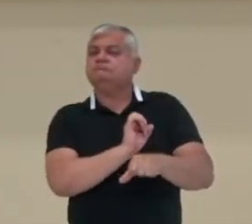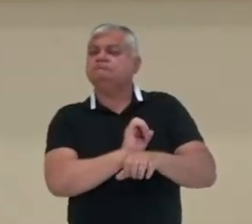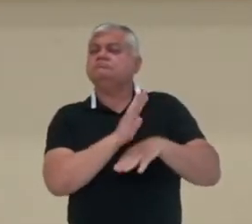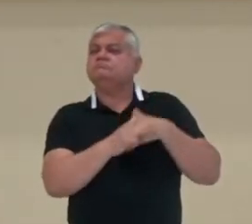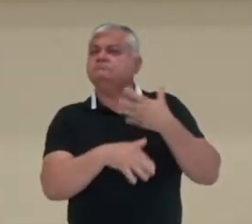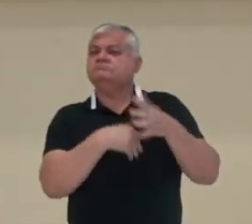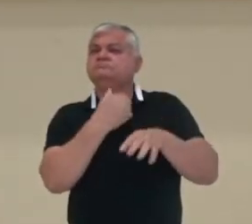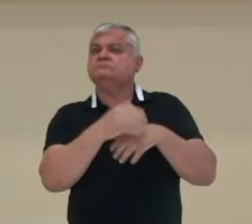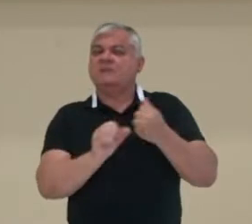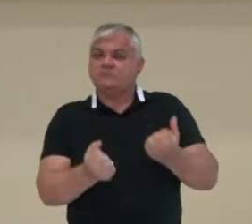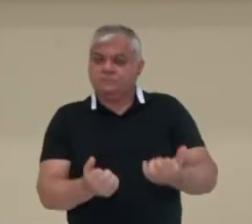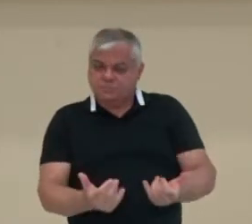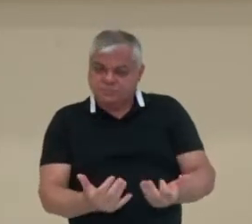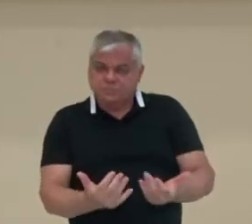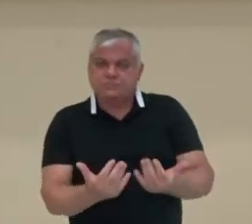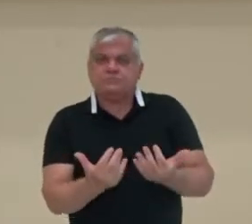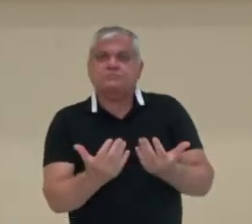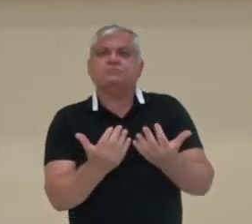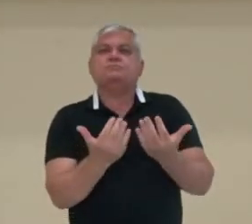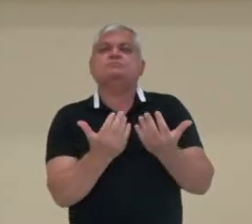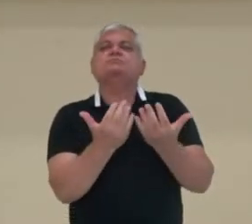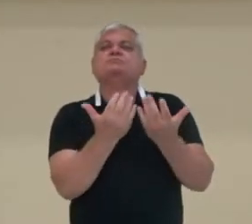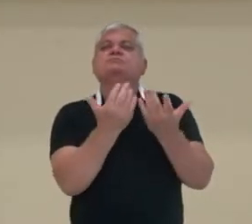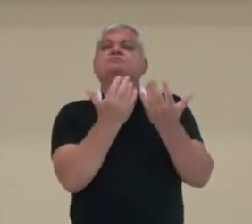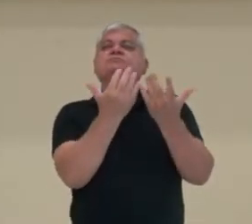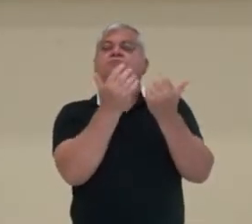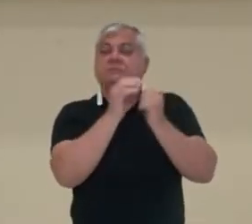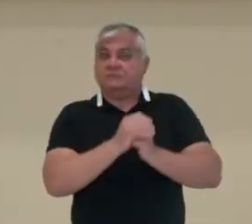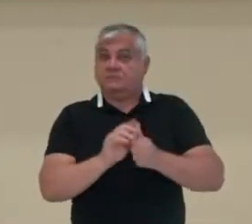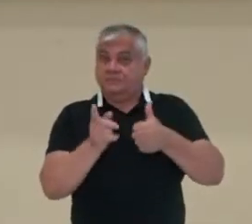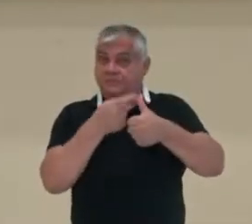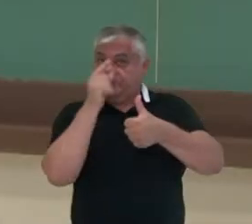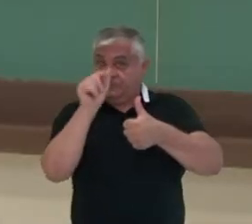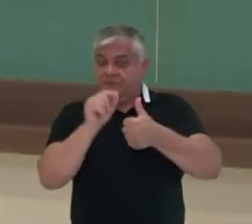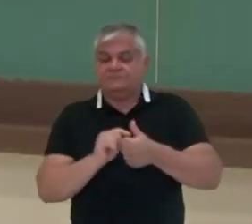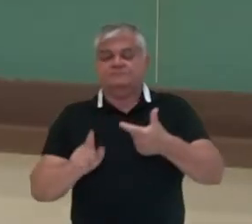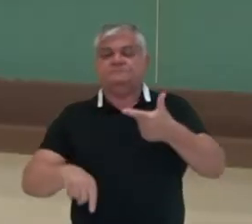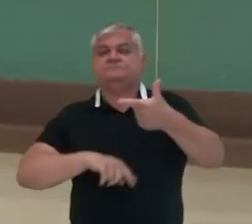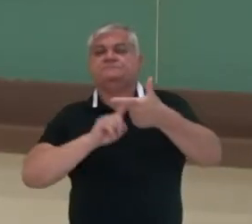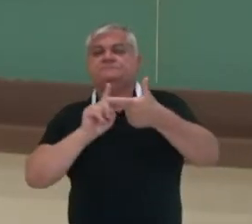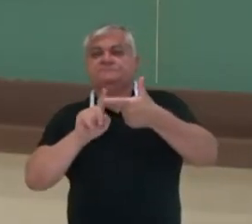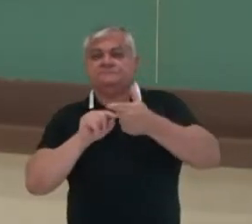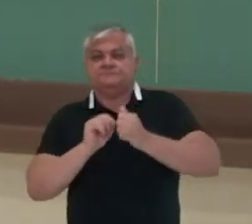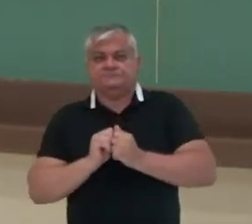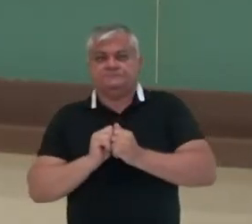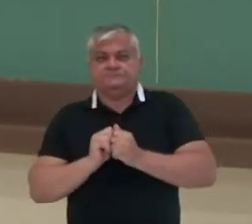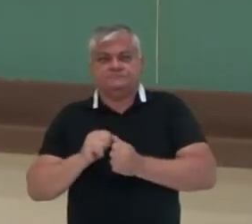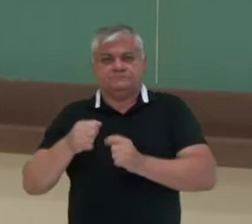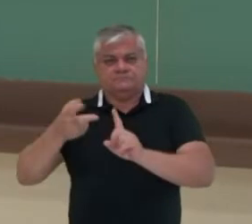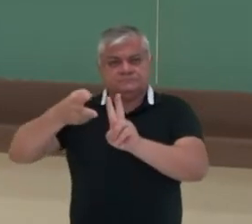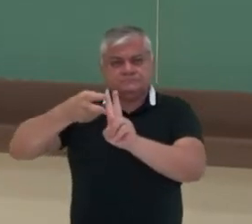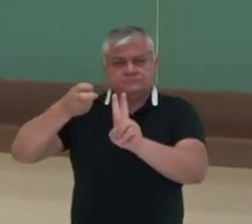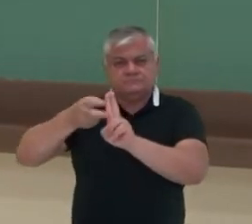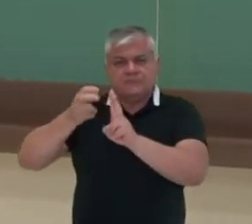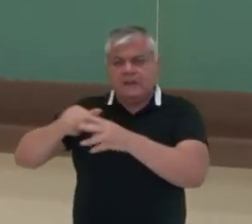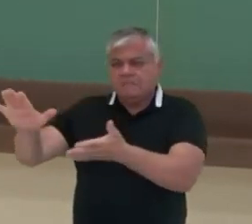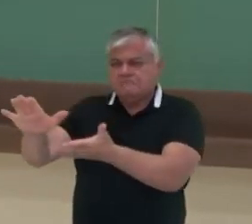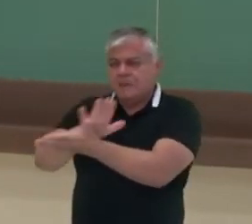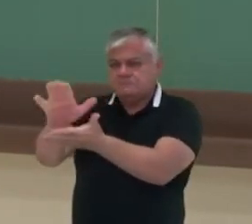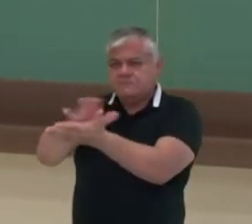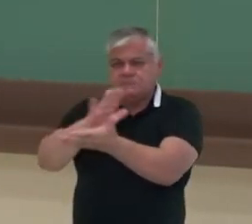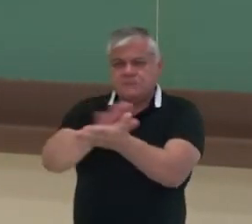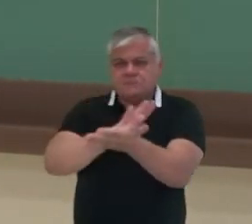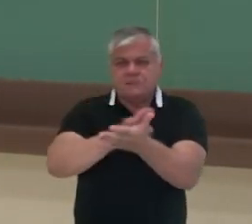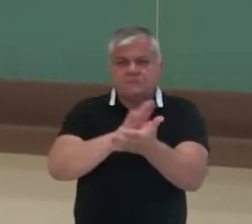reflorestamento do local onde houve a coivara. Primeiro ponto. Segundo, os indígenas não desmatavam milhares e